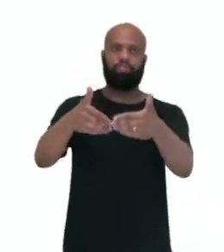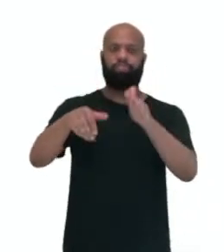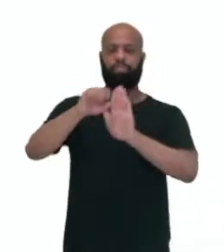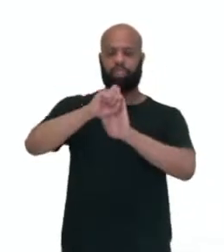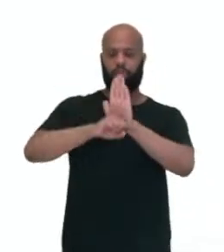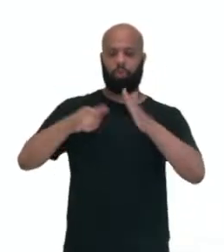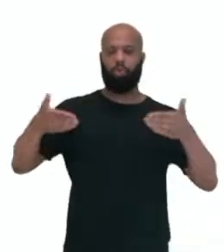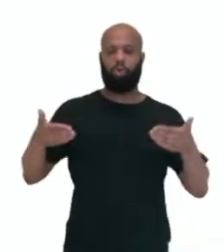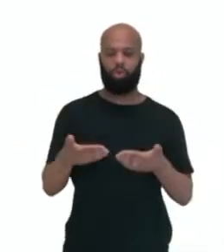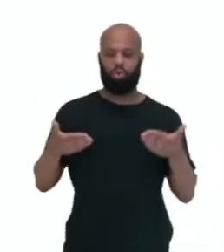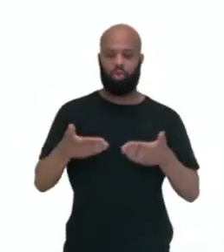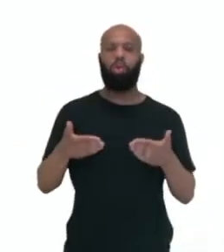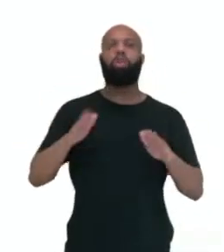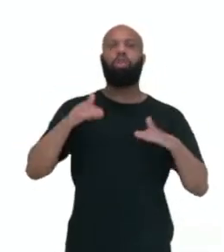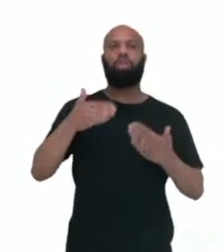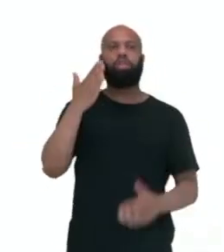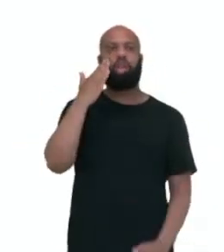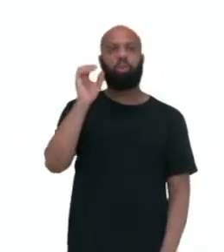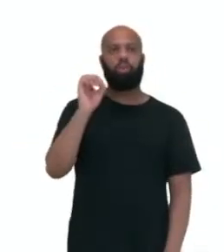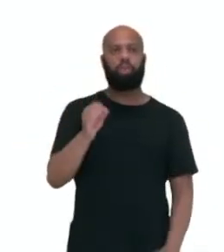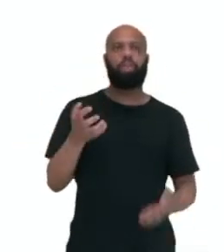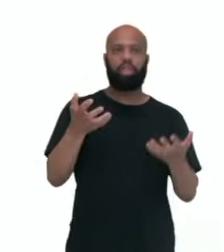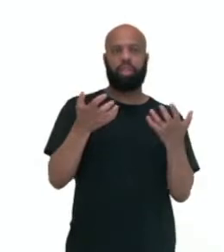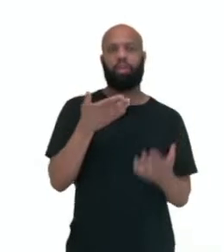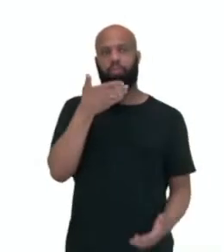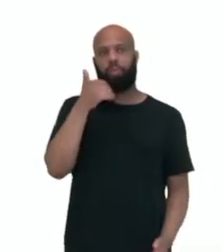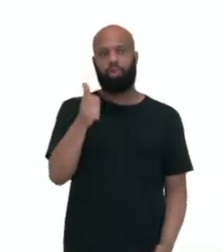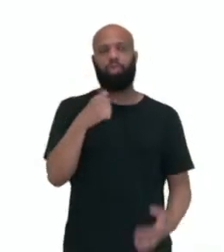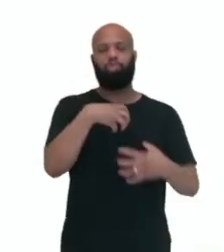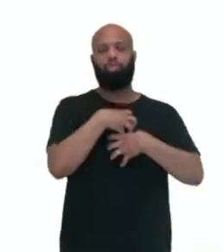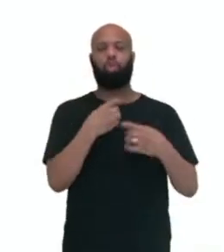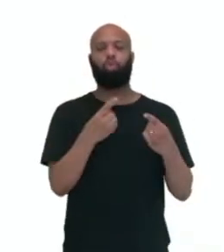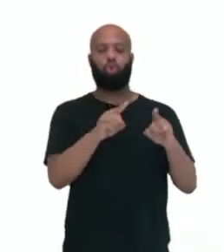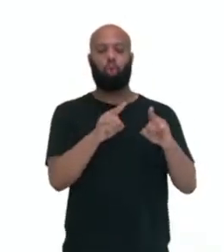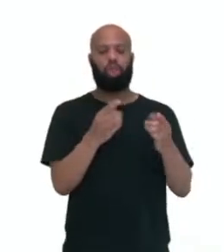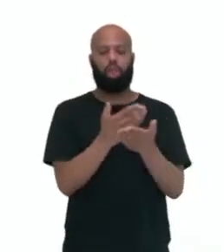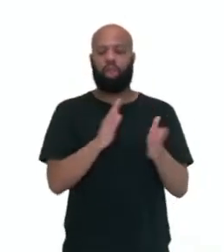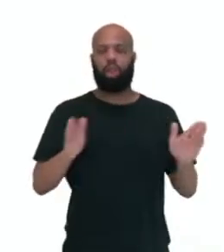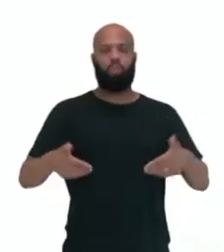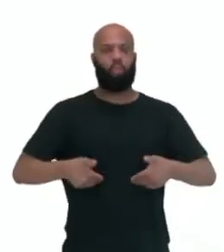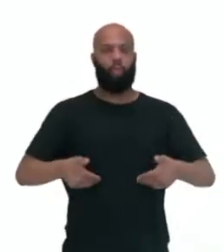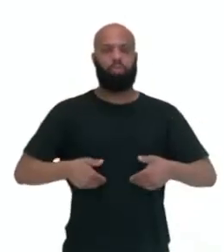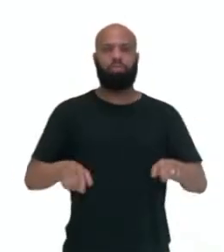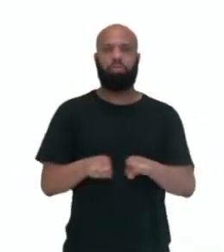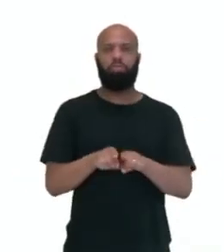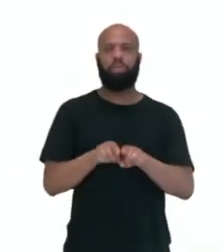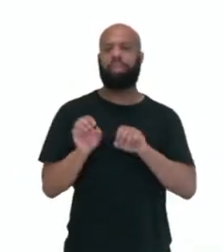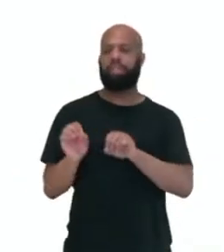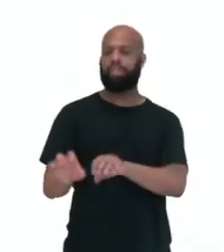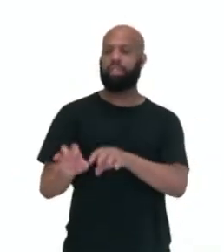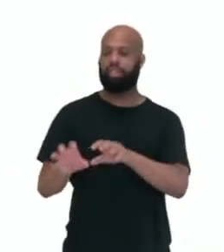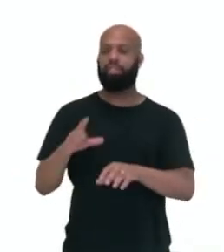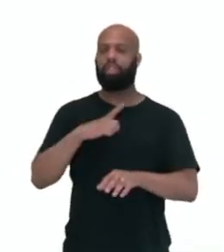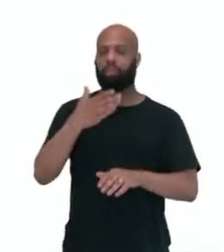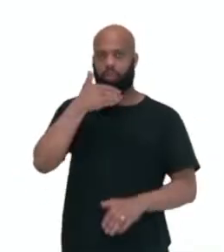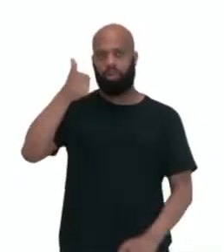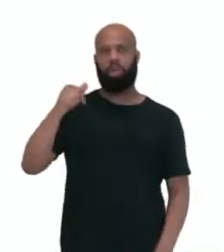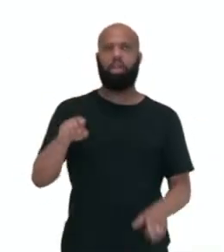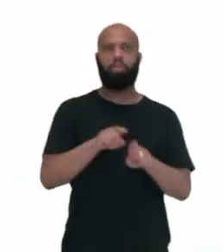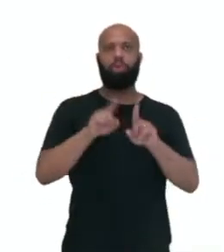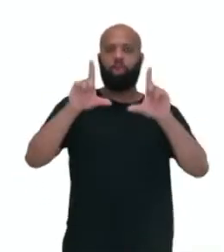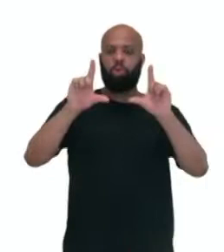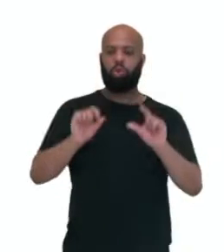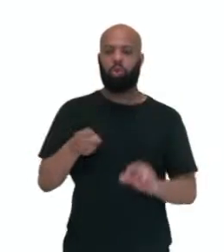né? Então sabemos então que melhorar é a questão de combate à fome, a educação ser melhorada, Reduzir a mortalidade